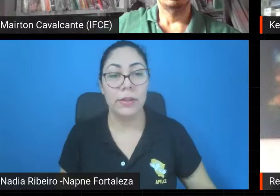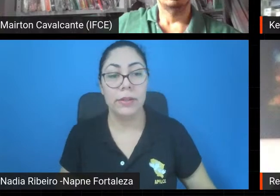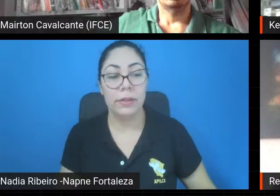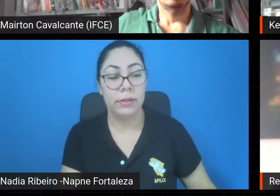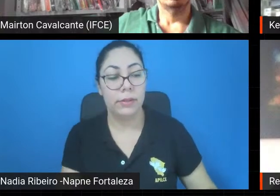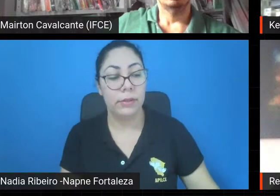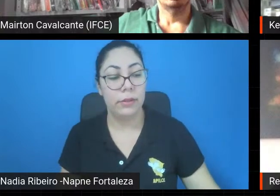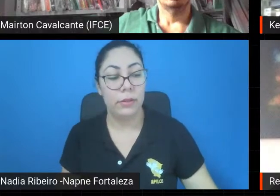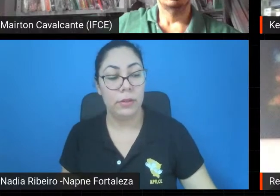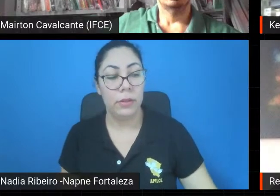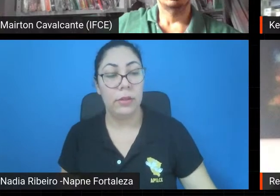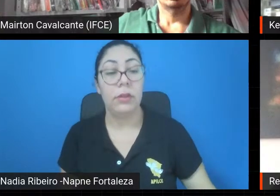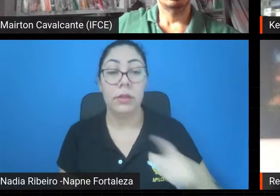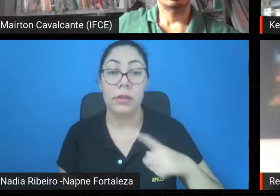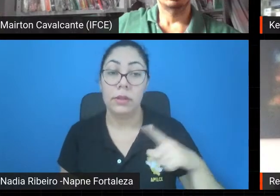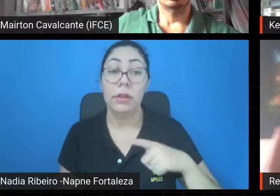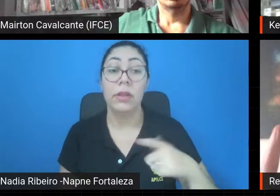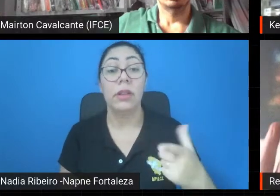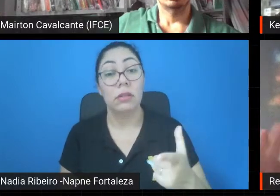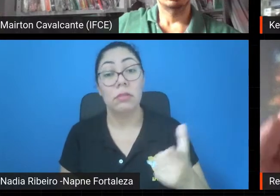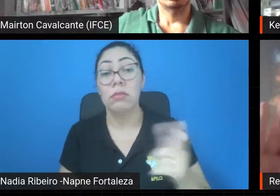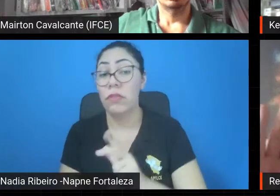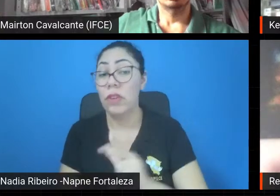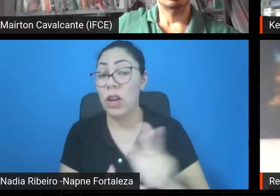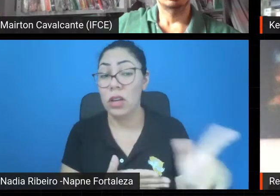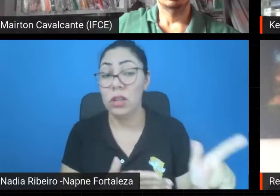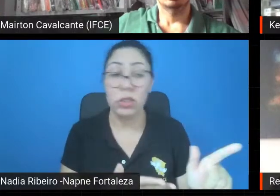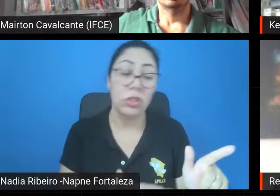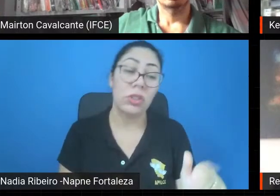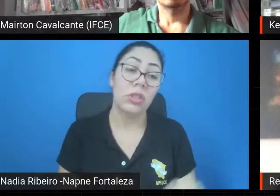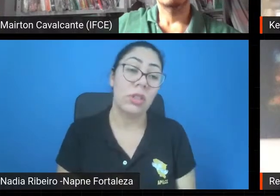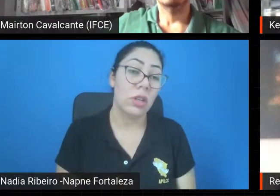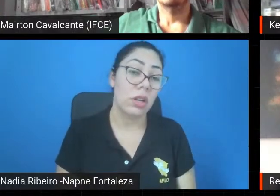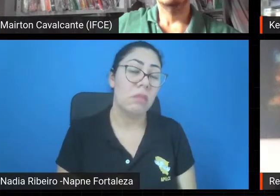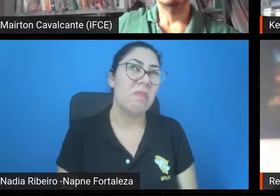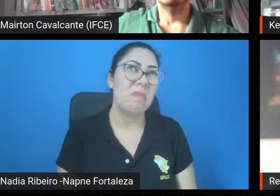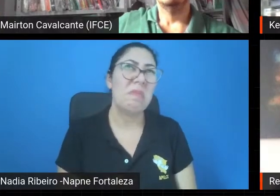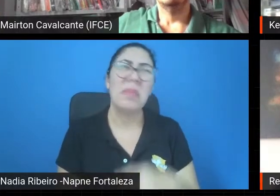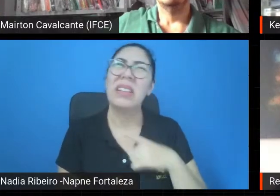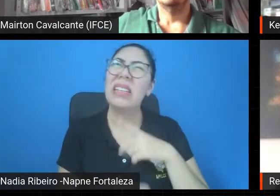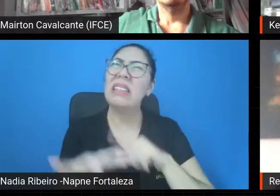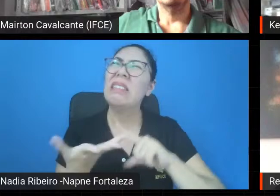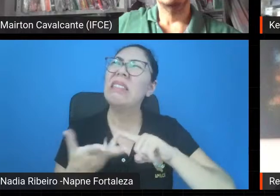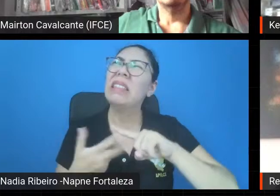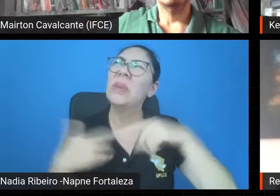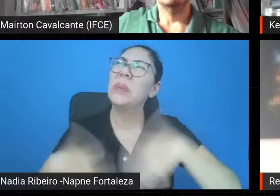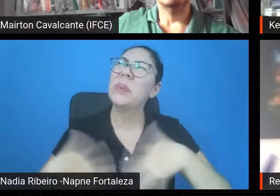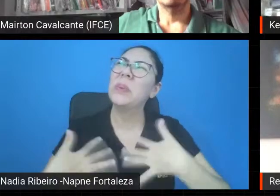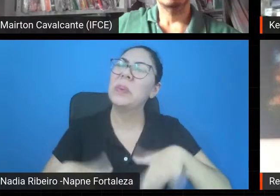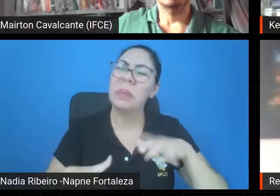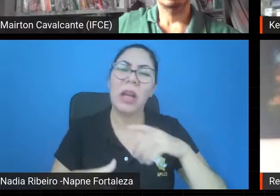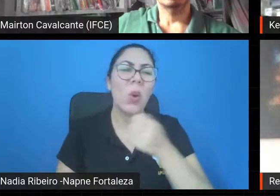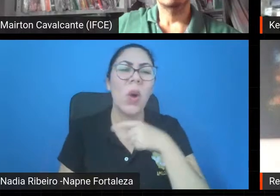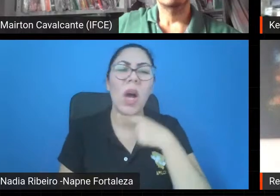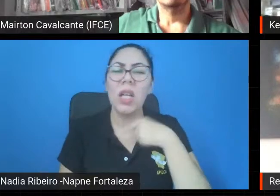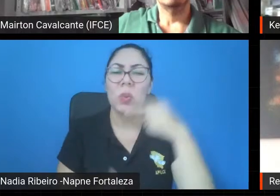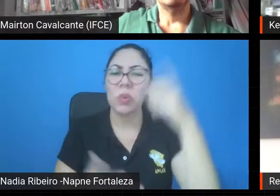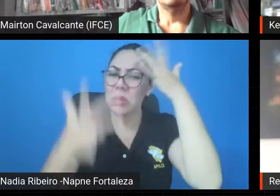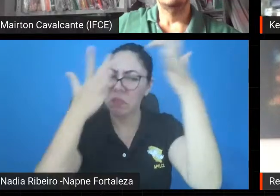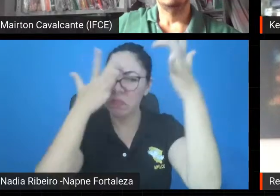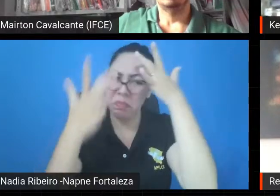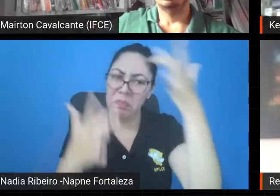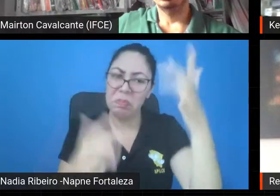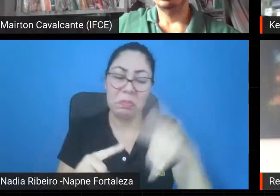tem bastante, tem mais do que isso até. Eu só estou lembrando essas de cabeça, meu número é bem maior do que esse, mas em geral são grupos